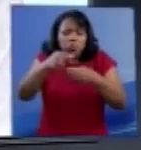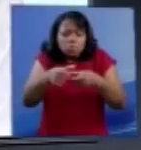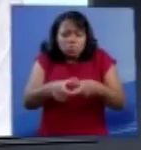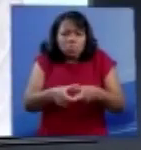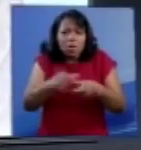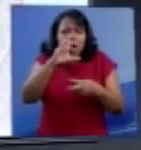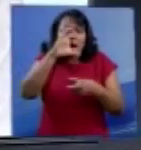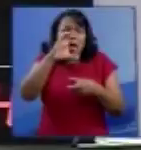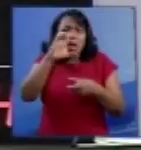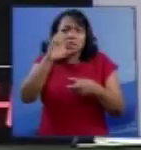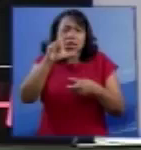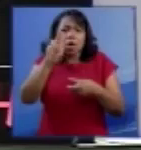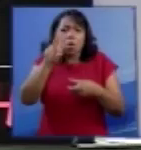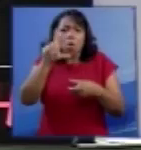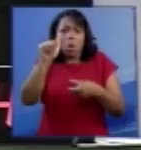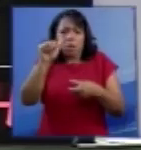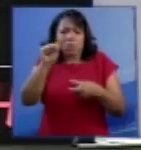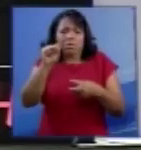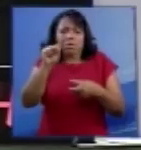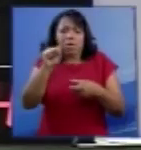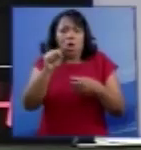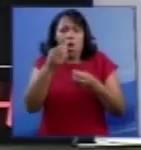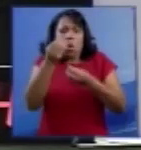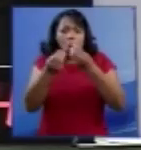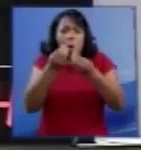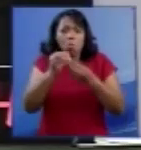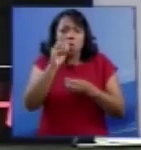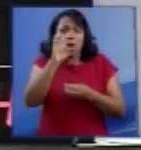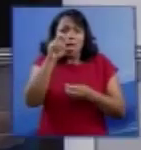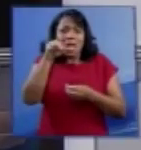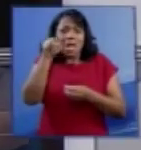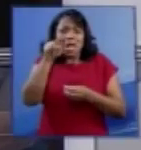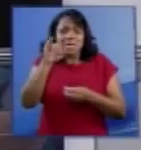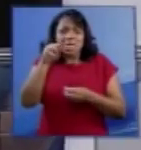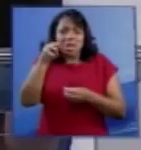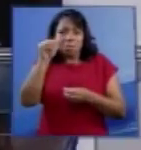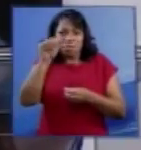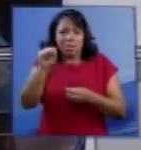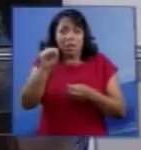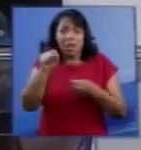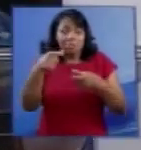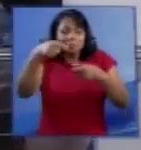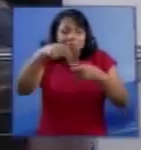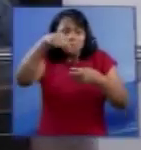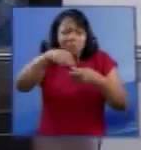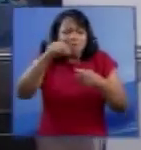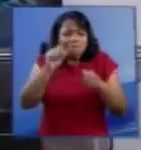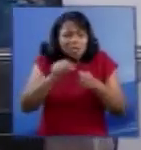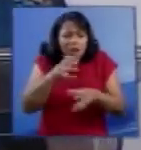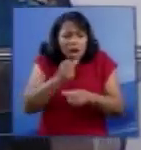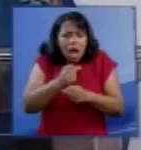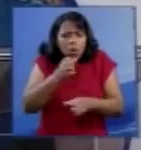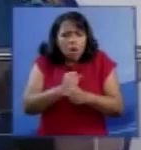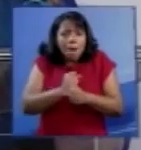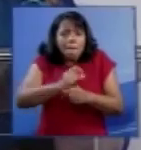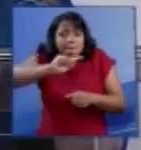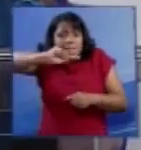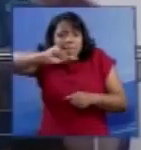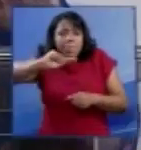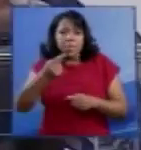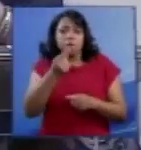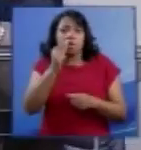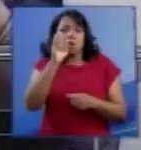mil enzimas. E verificaram, fizeram os cálculos inicialmente para mil enzimas.